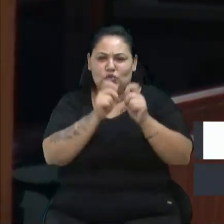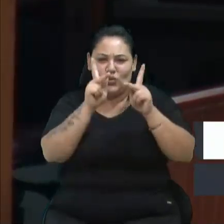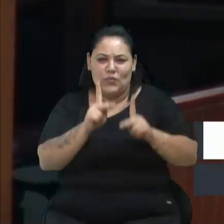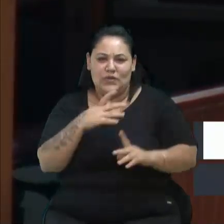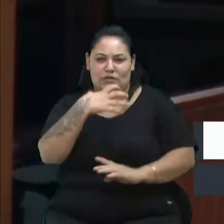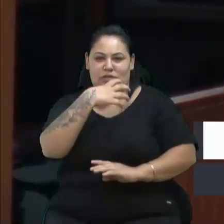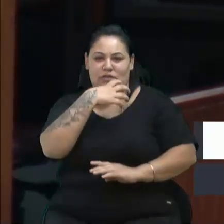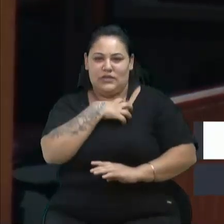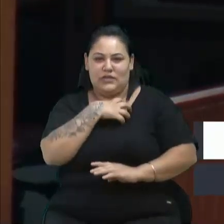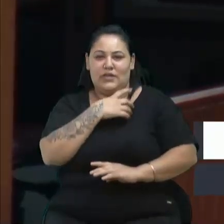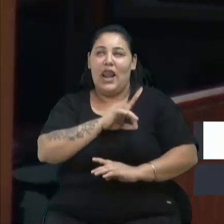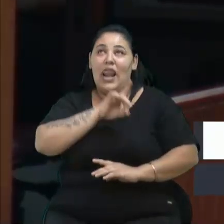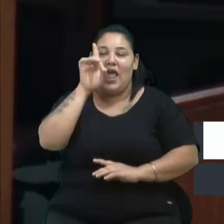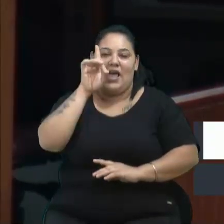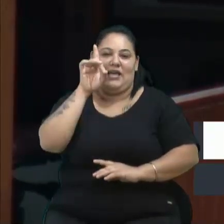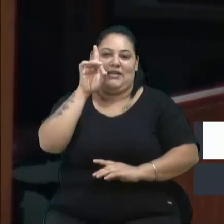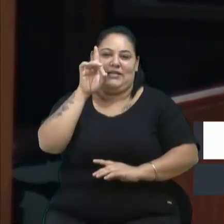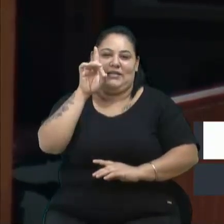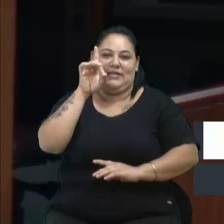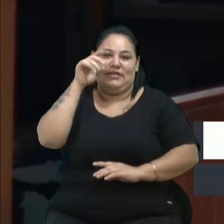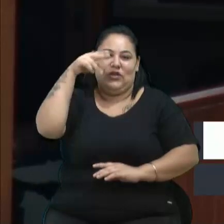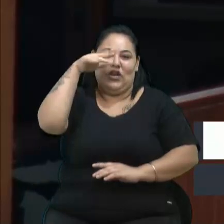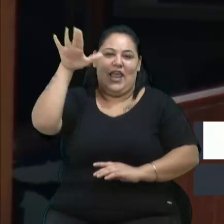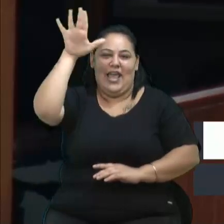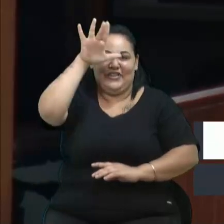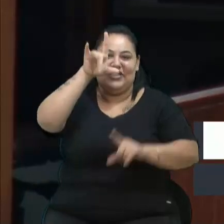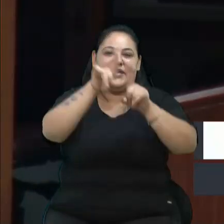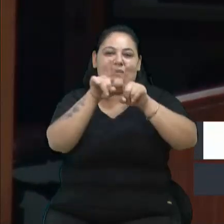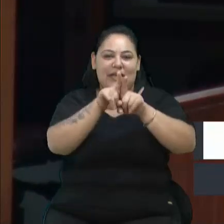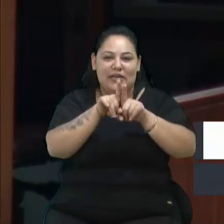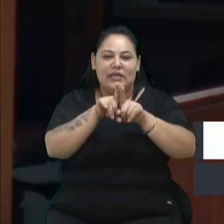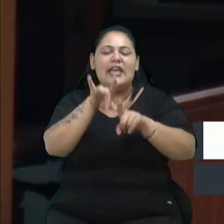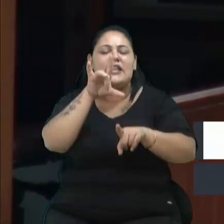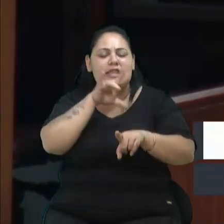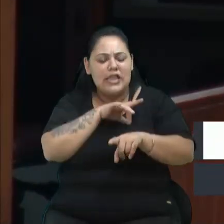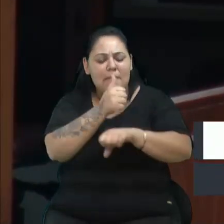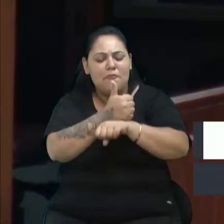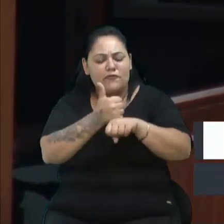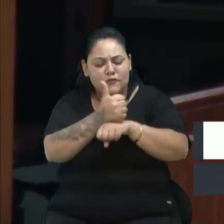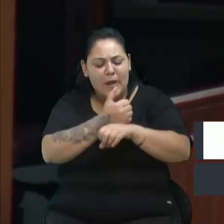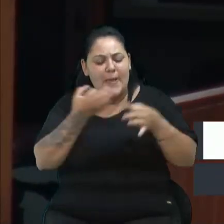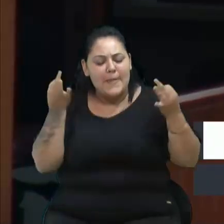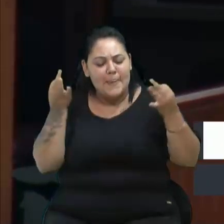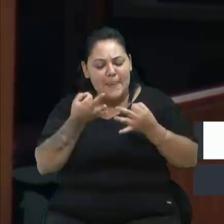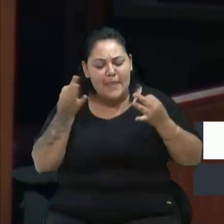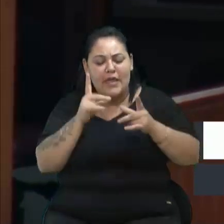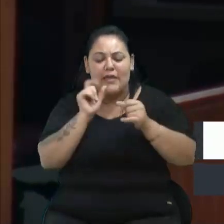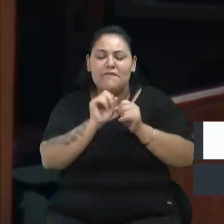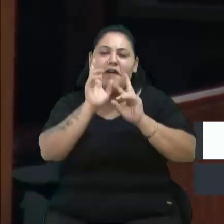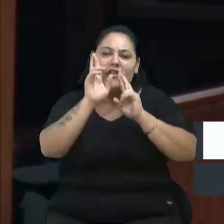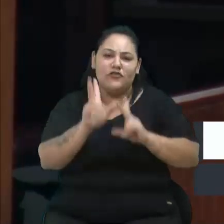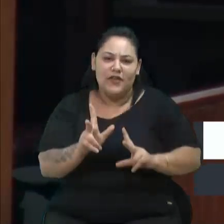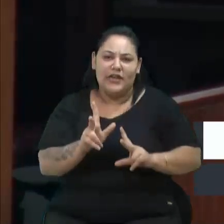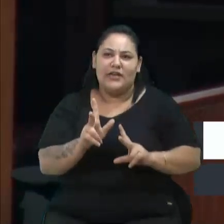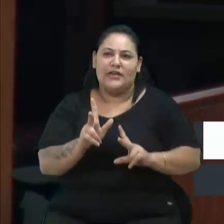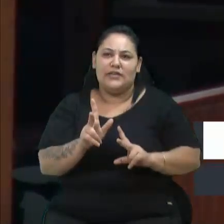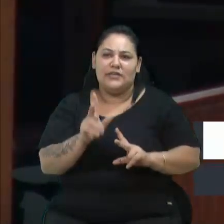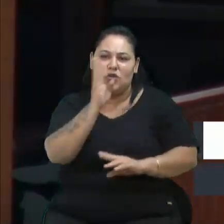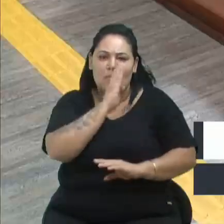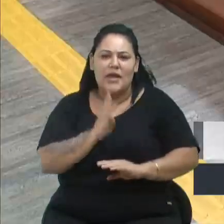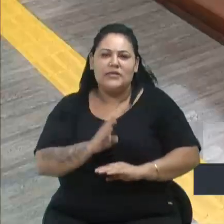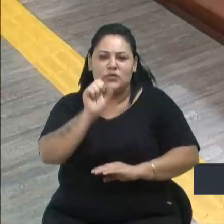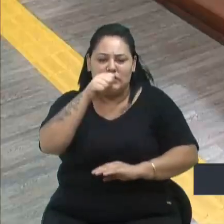e são grandes profissionais e que fazem a diferença, sim, na sociedade gaúcha do Estado e do Brasil. Muito obrigado.